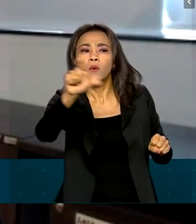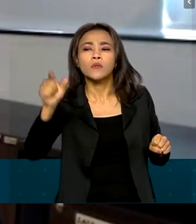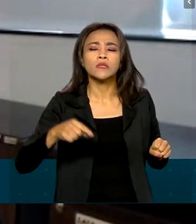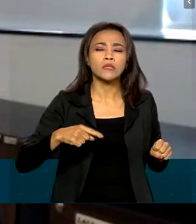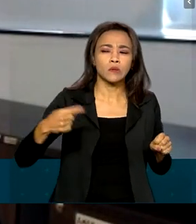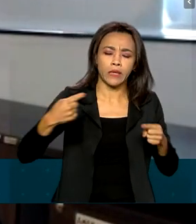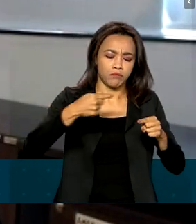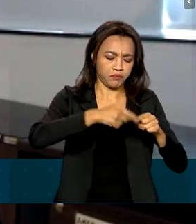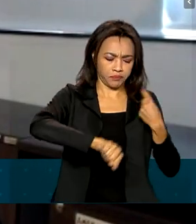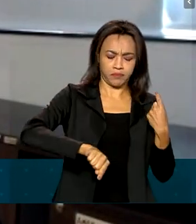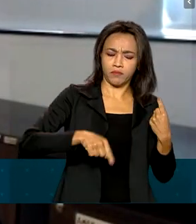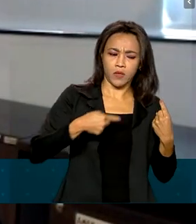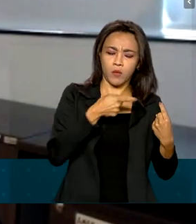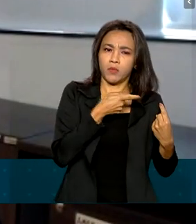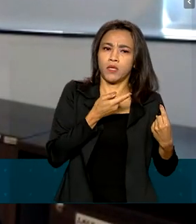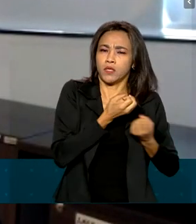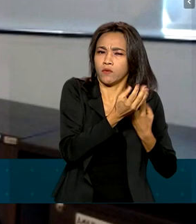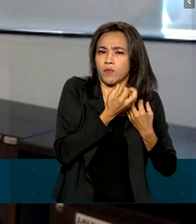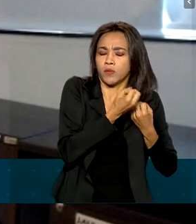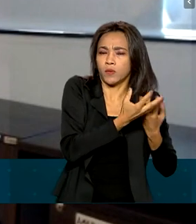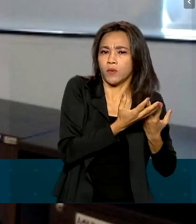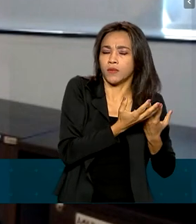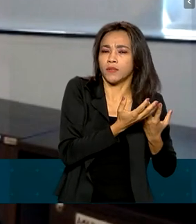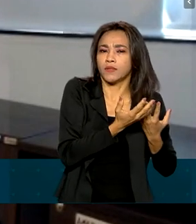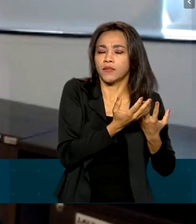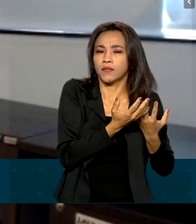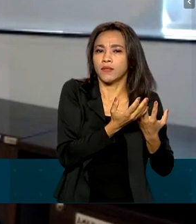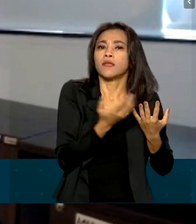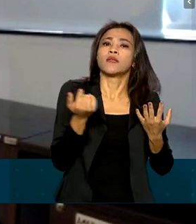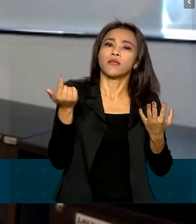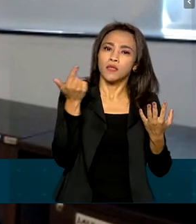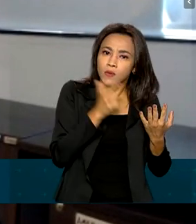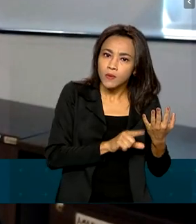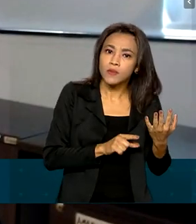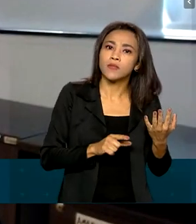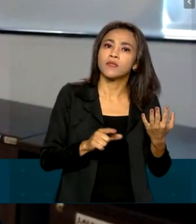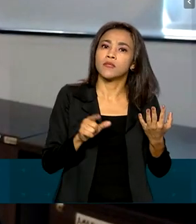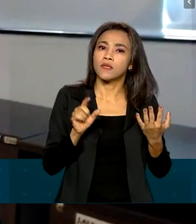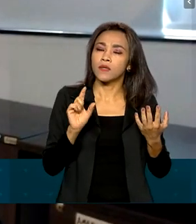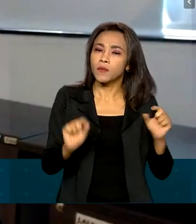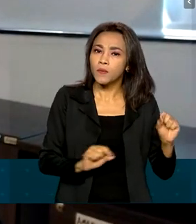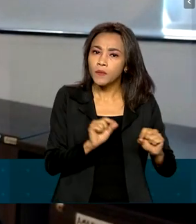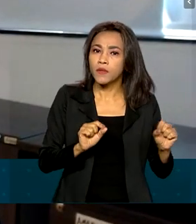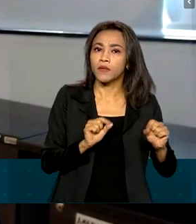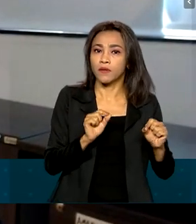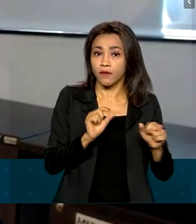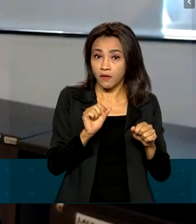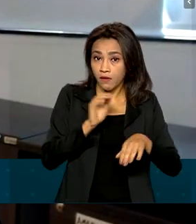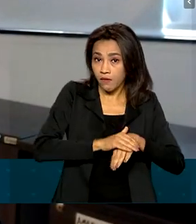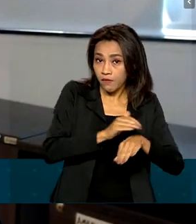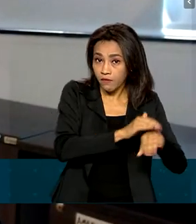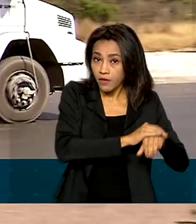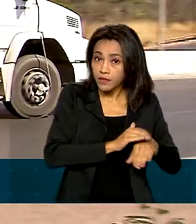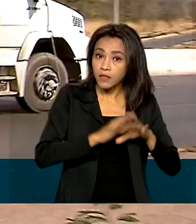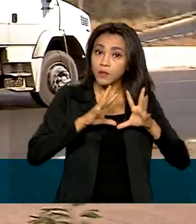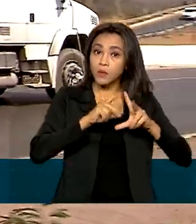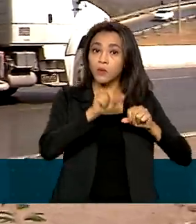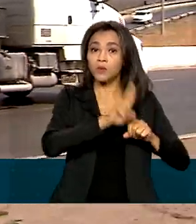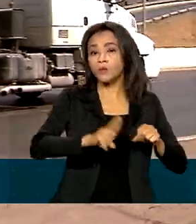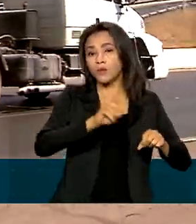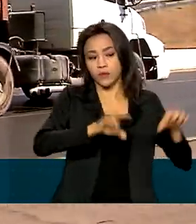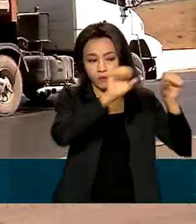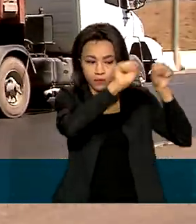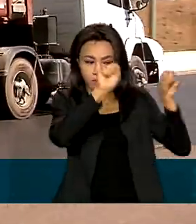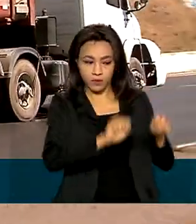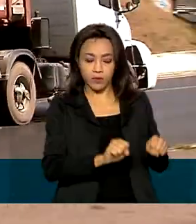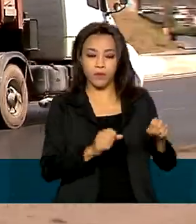divergência, porque hoje a gente tem condição de fazer a verificação tudo por integração de banco de dados. Os cerca